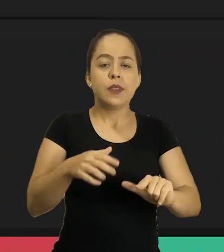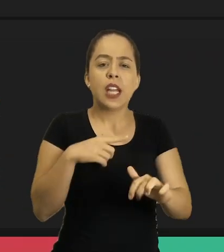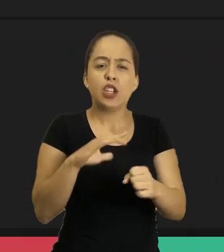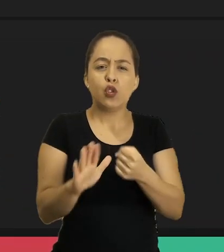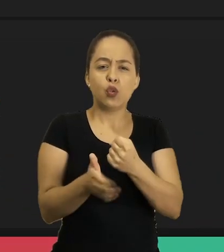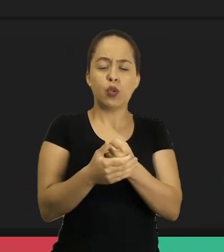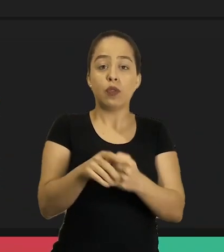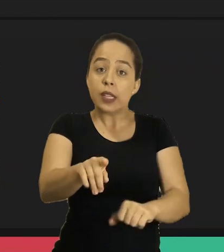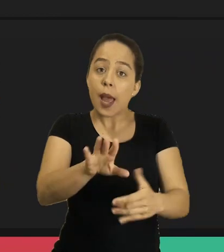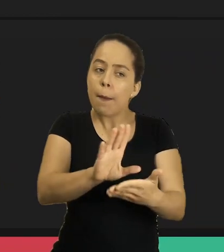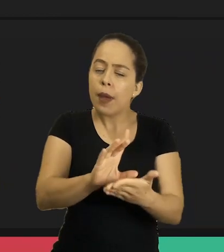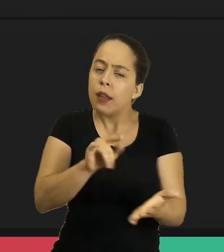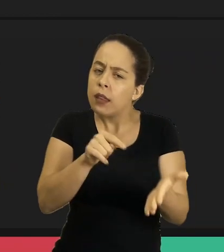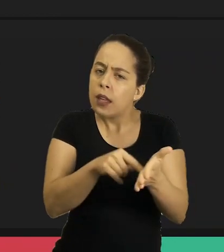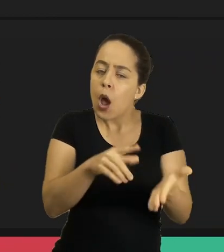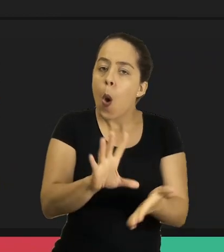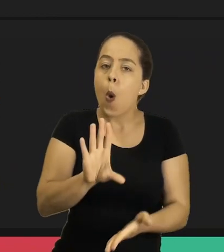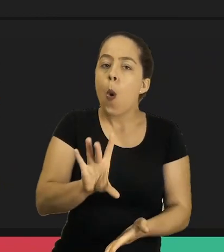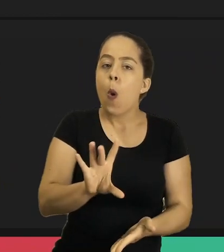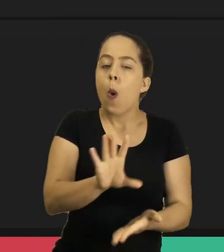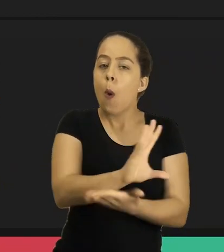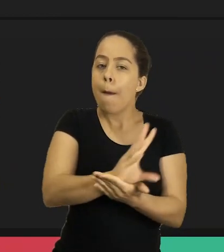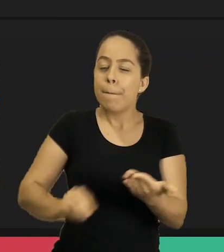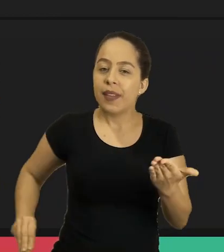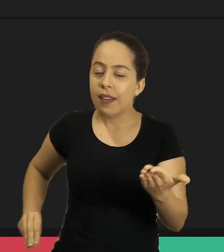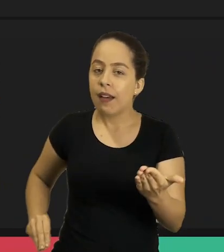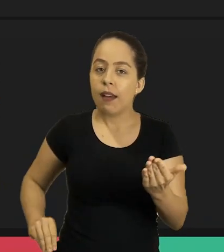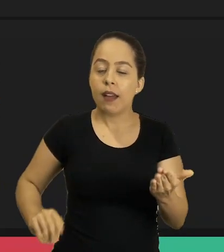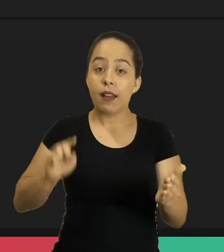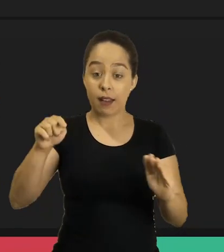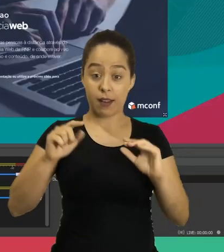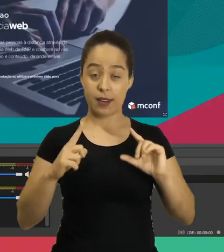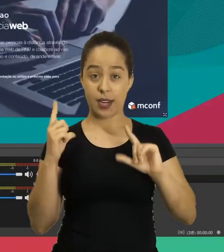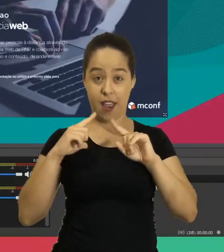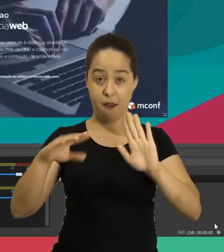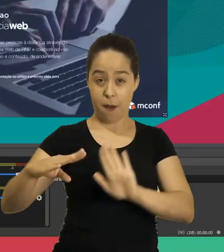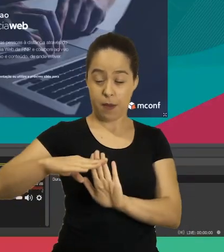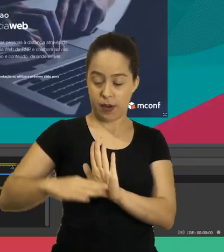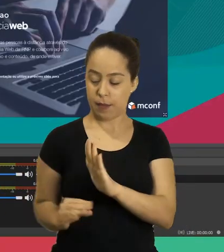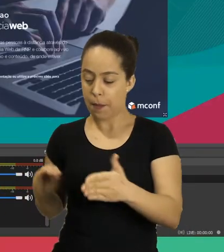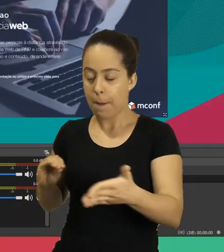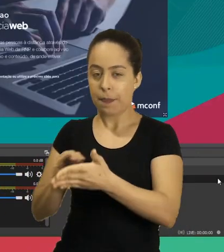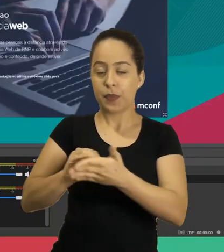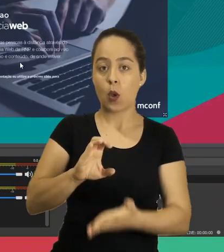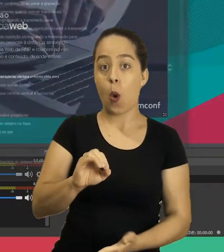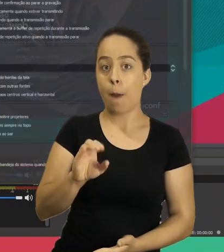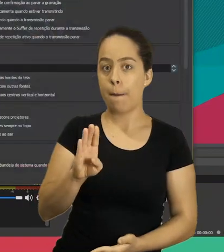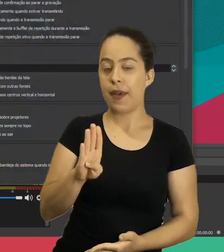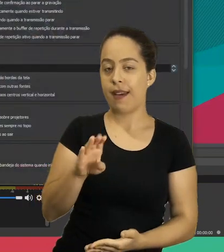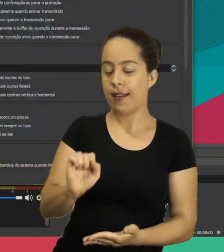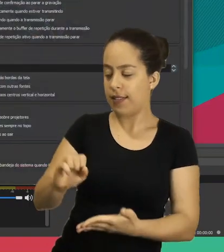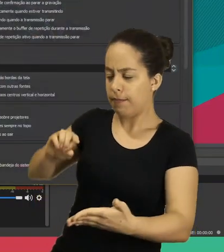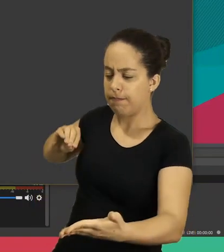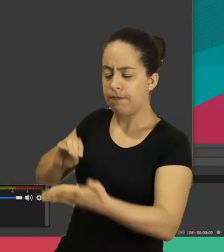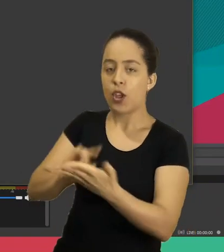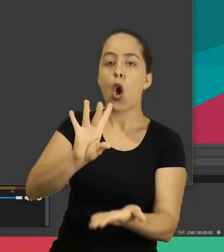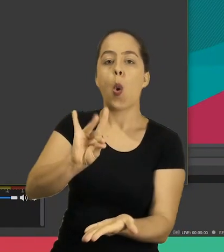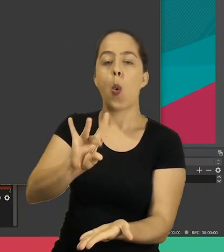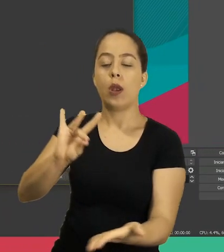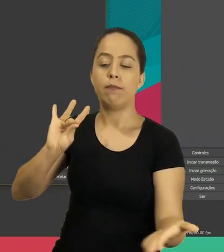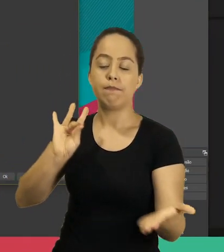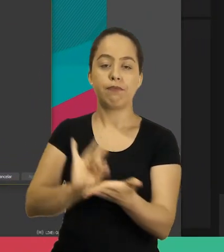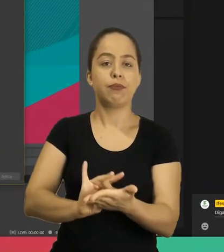chave de transmissão ela fica oculta vocês clicam em copiar e colam aqui na configuração do